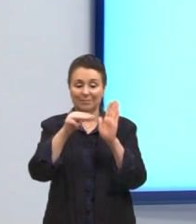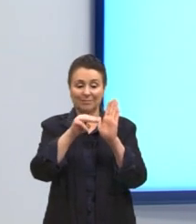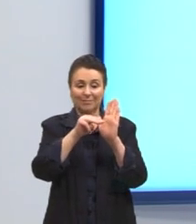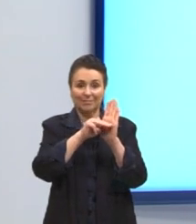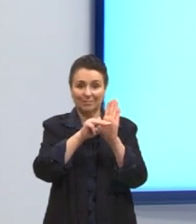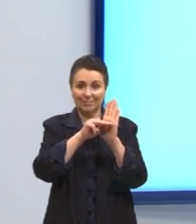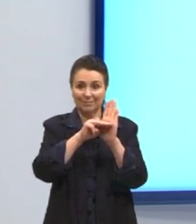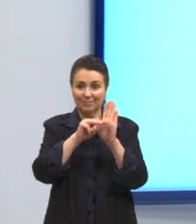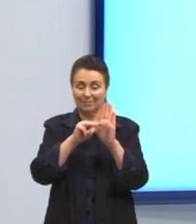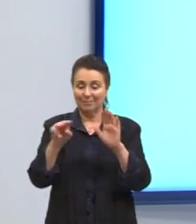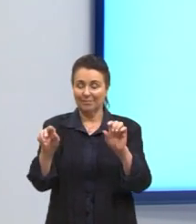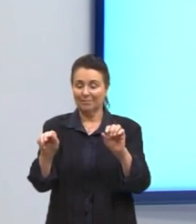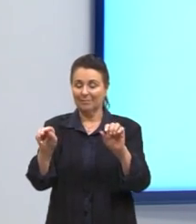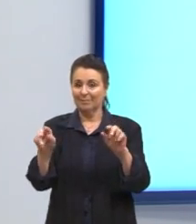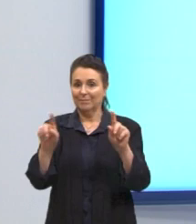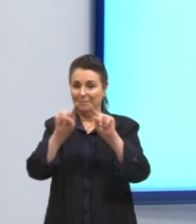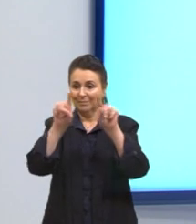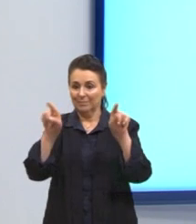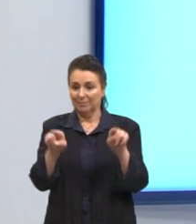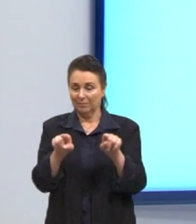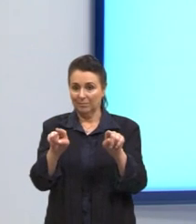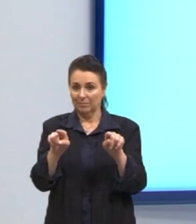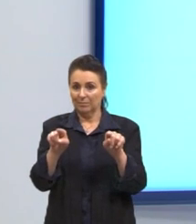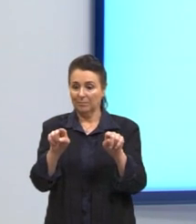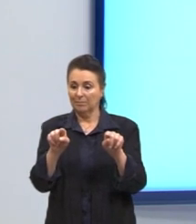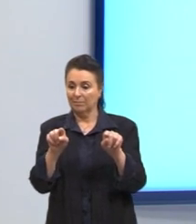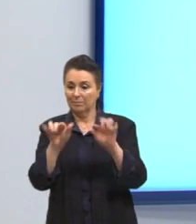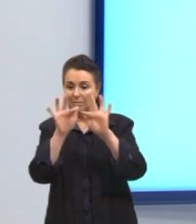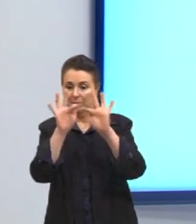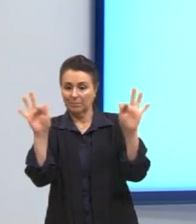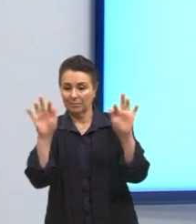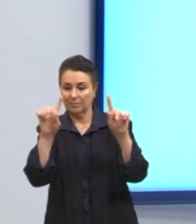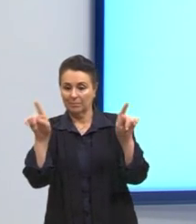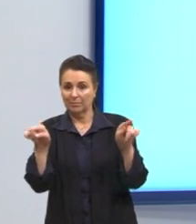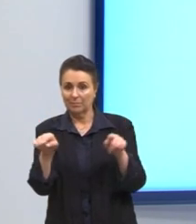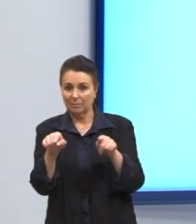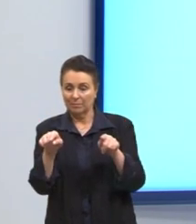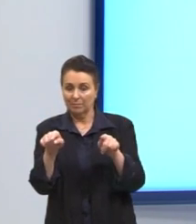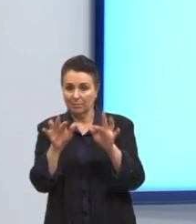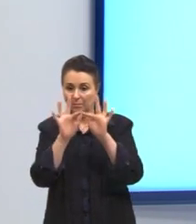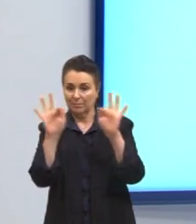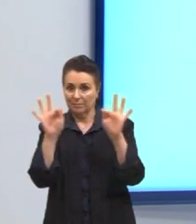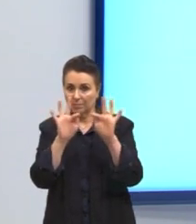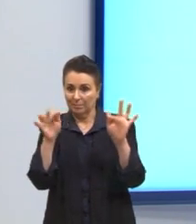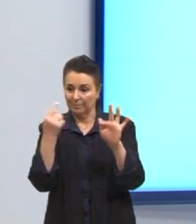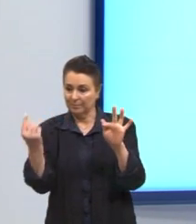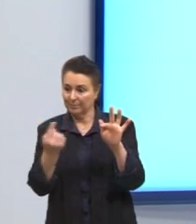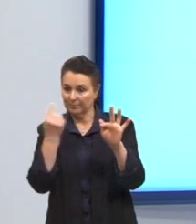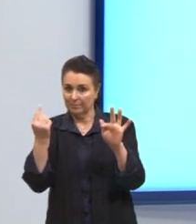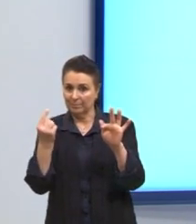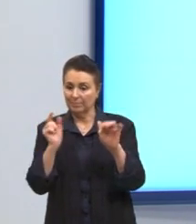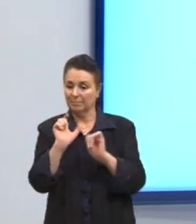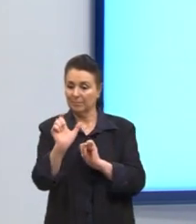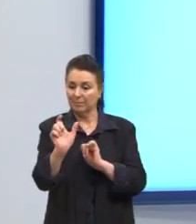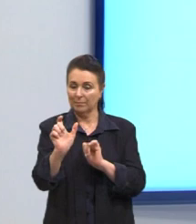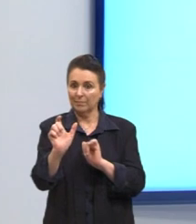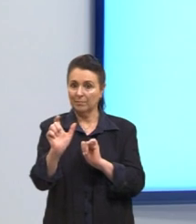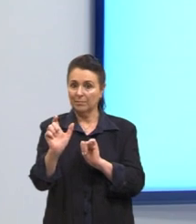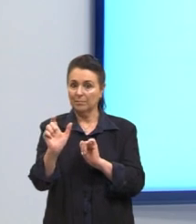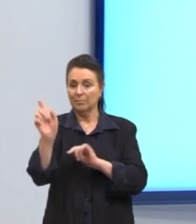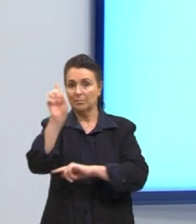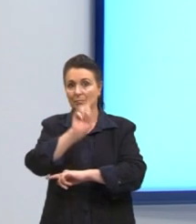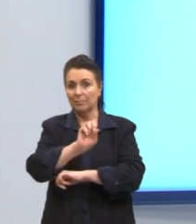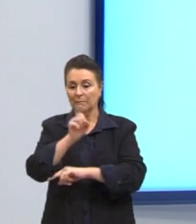Eles servem para isolar frases, palavras e datas, a fim de atribuir uma informação